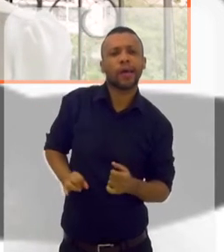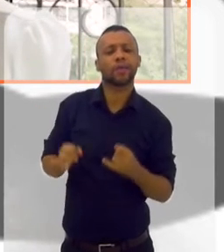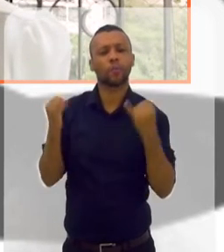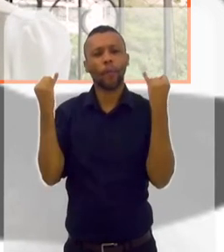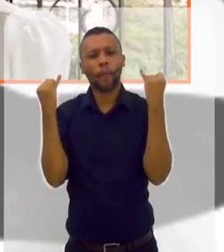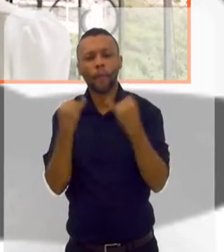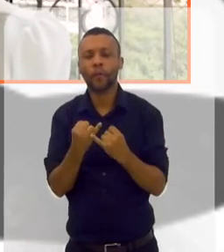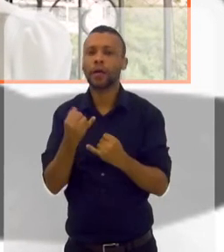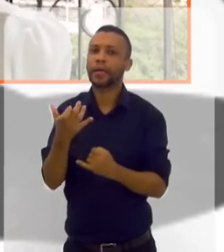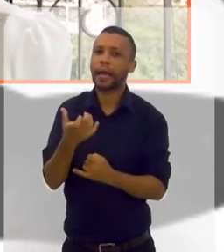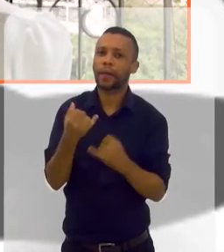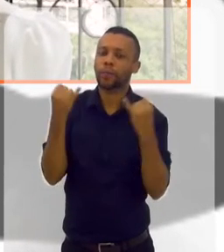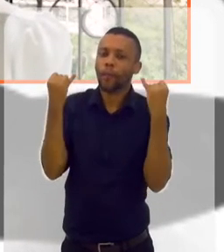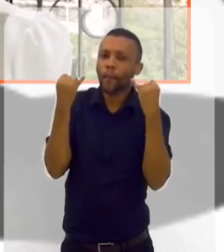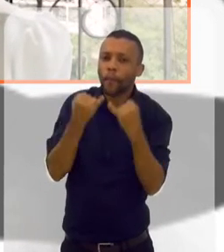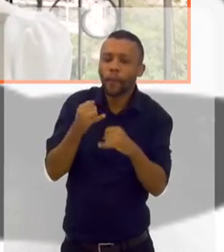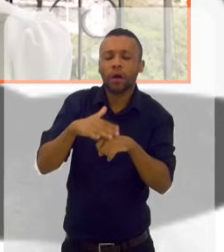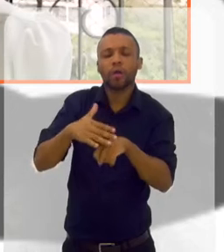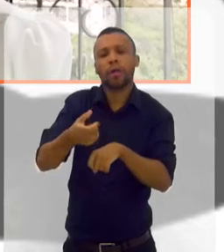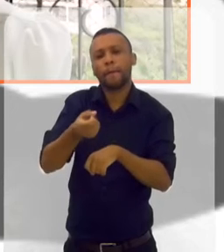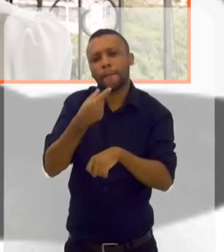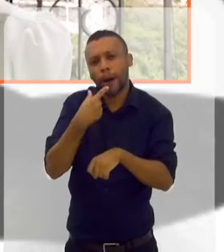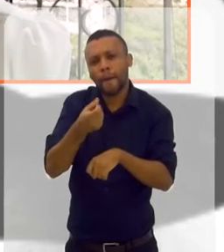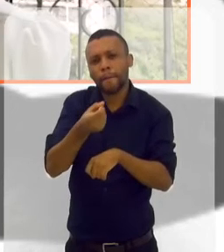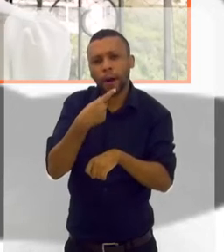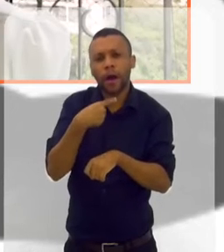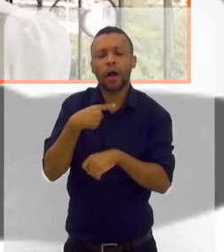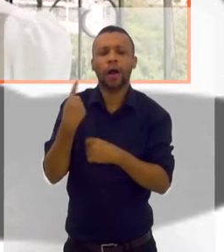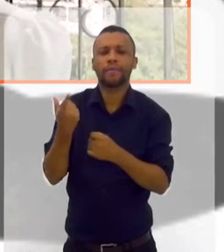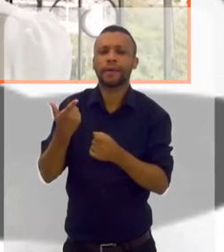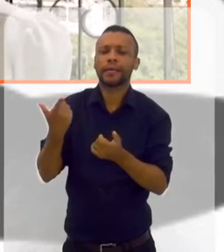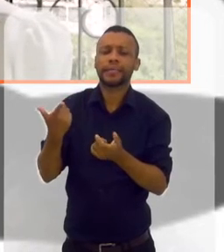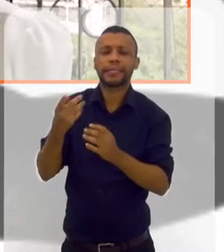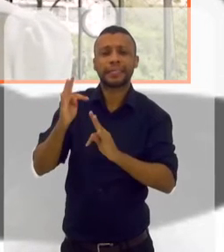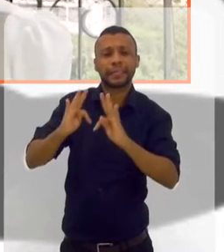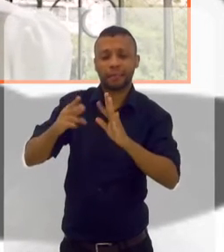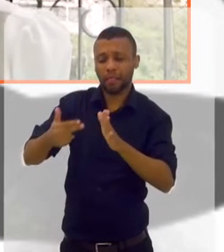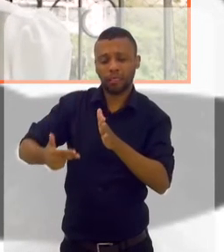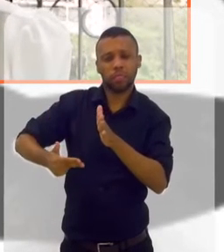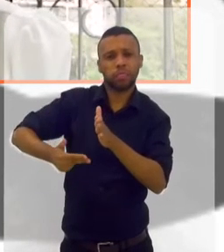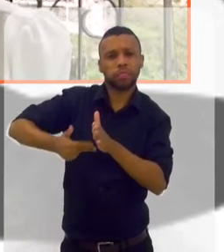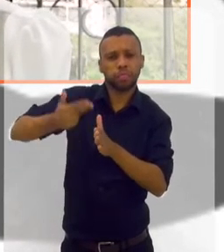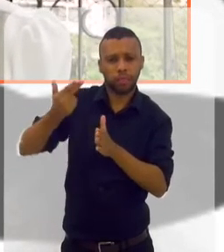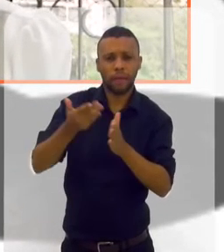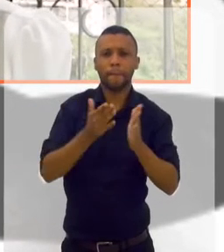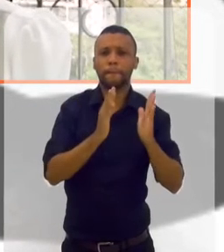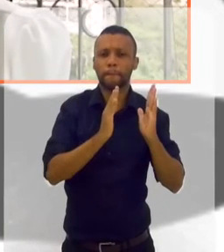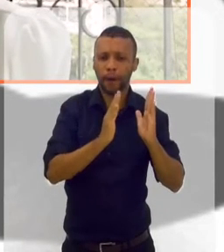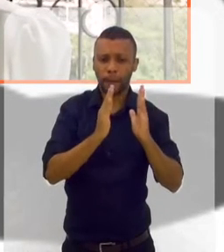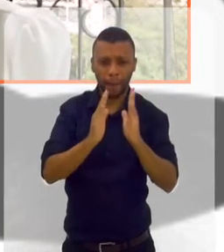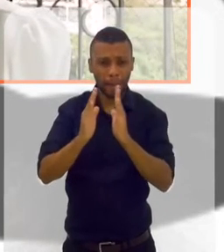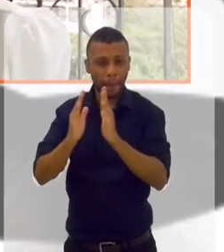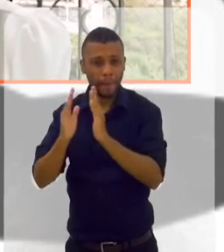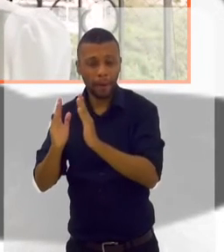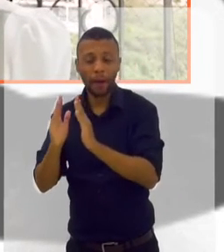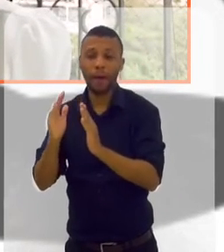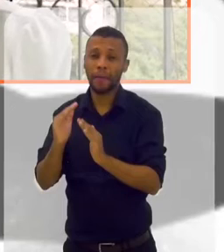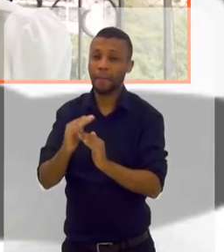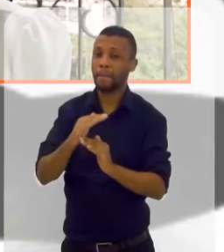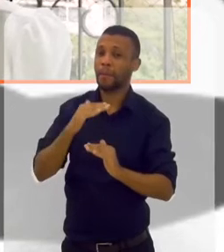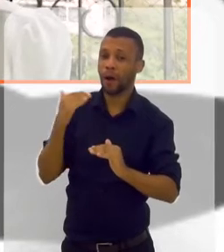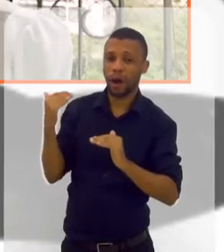querem emagrecer e tomam remédio, fazem barbaridades, fazem lipoaspirações sequenciais. Tem gente até que perde a vida.